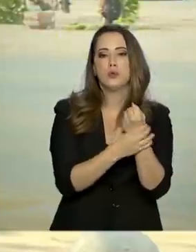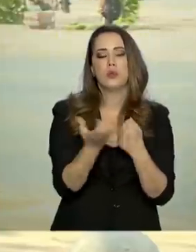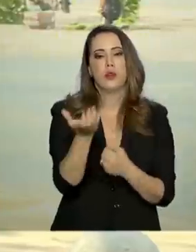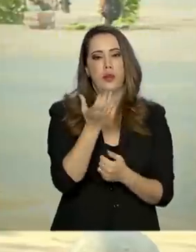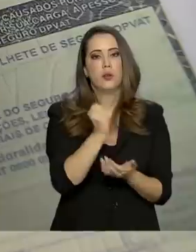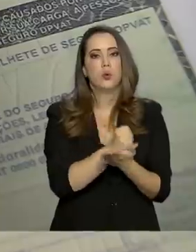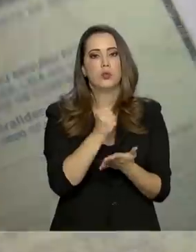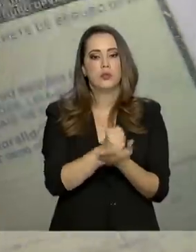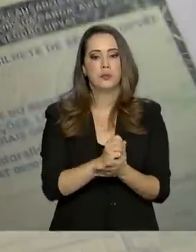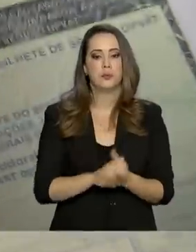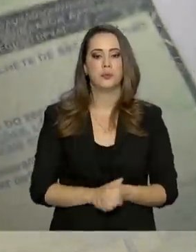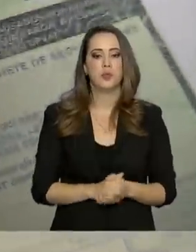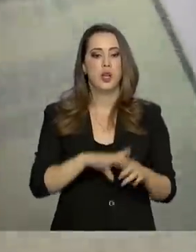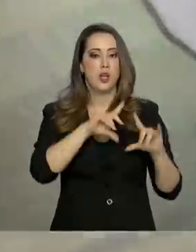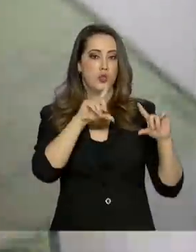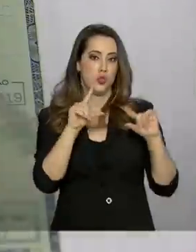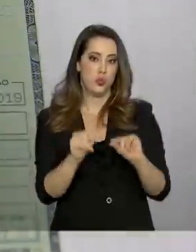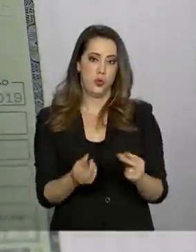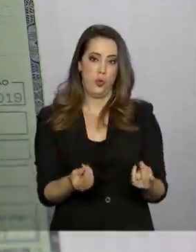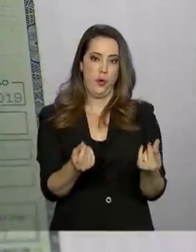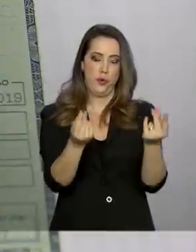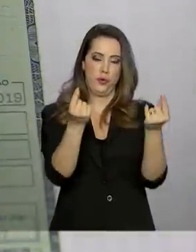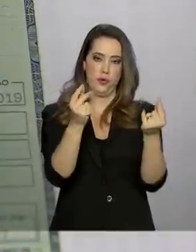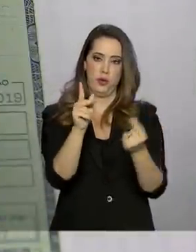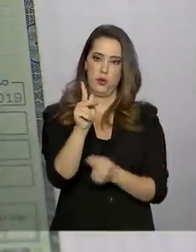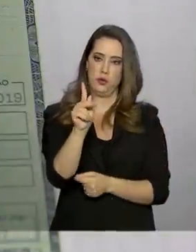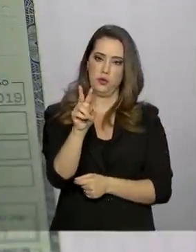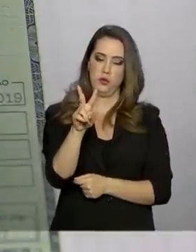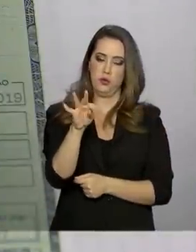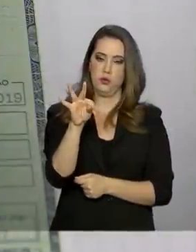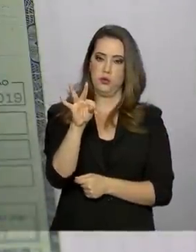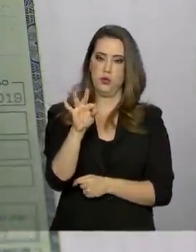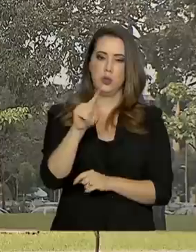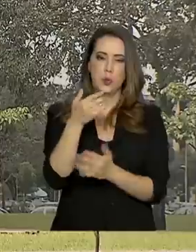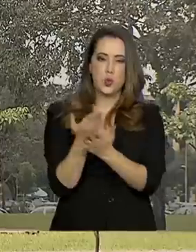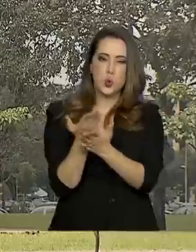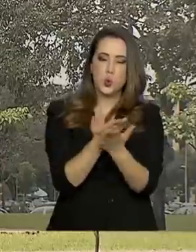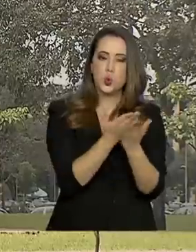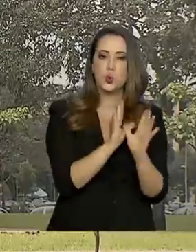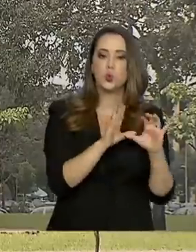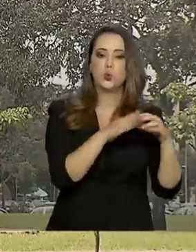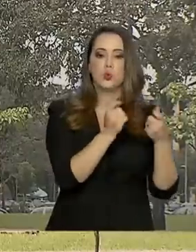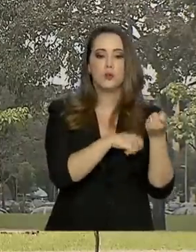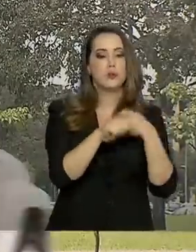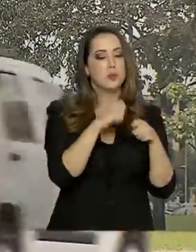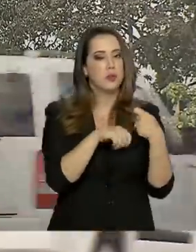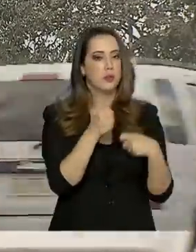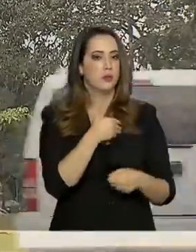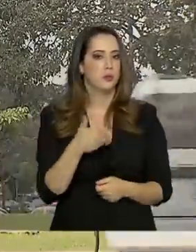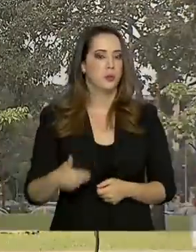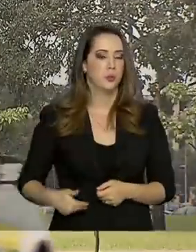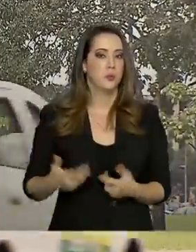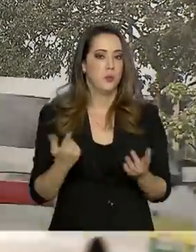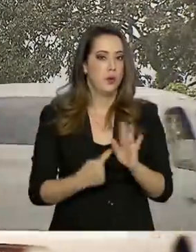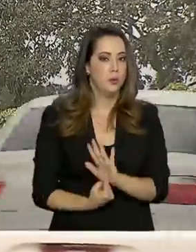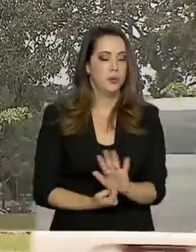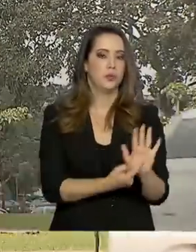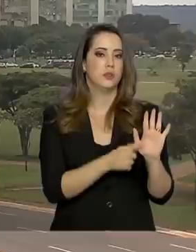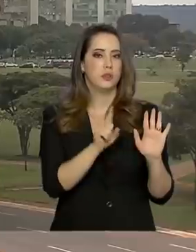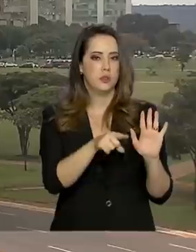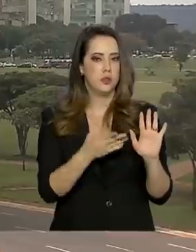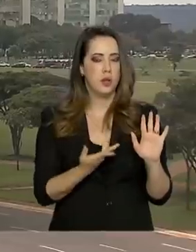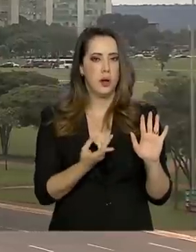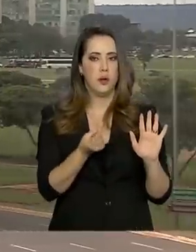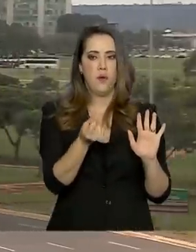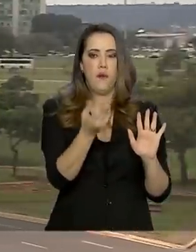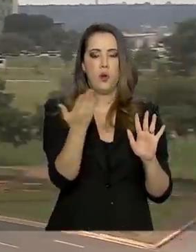querer contratar. A redução do preço do DPVAT ocorreu após um estudo da equipe econômica do governo mostrar que a